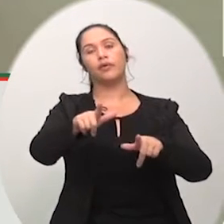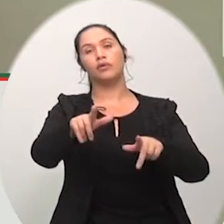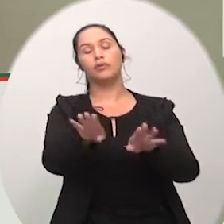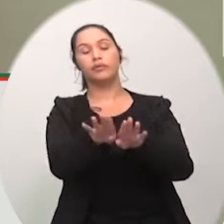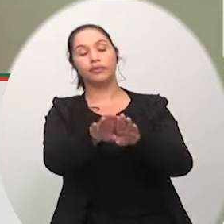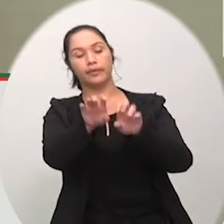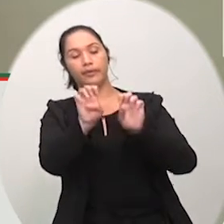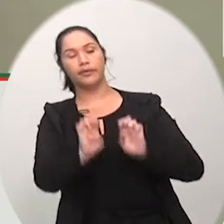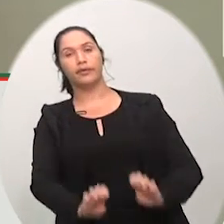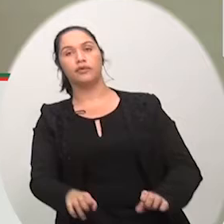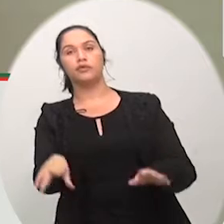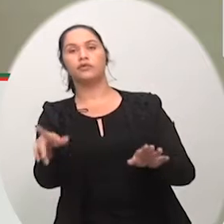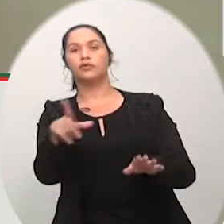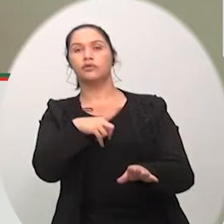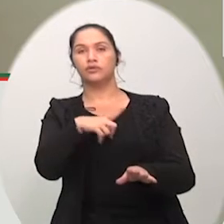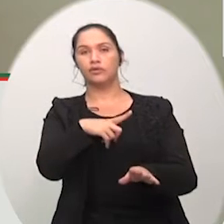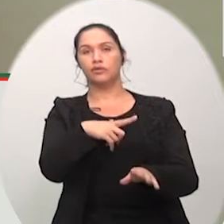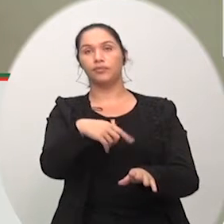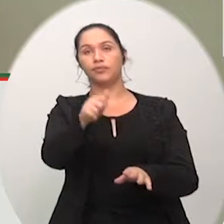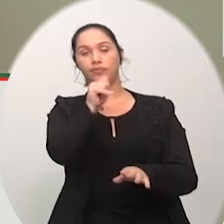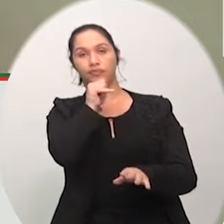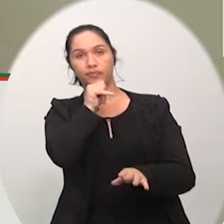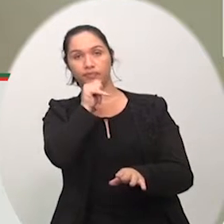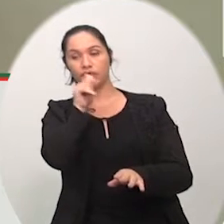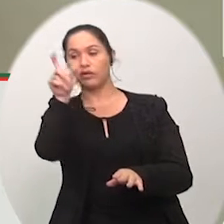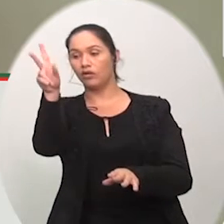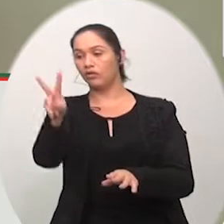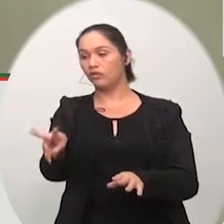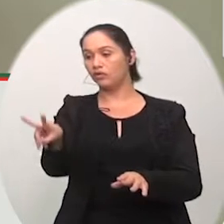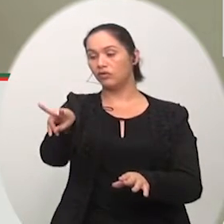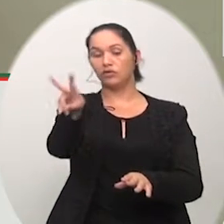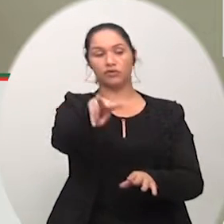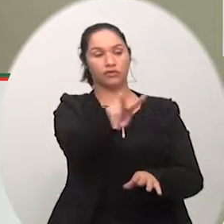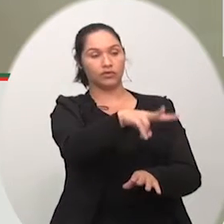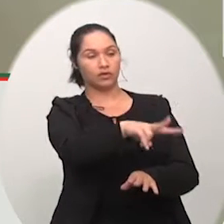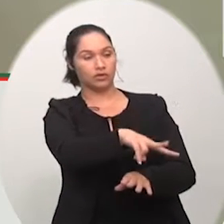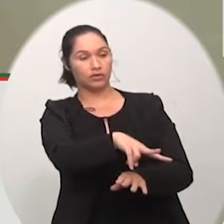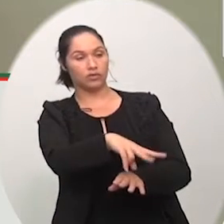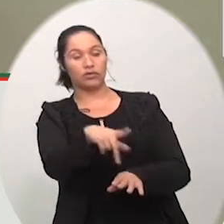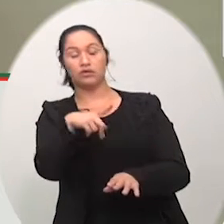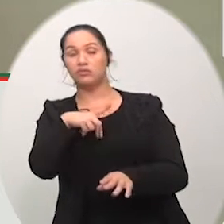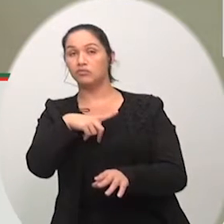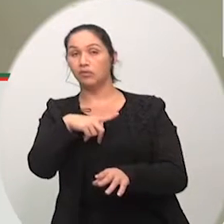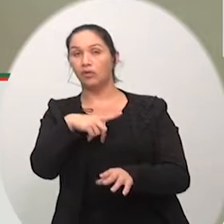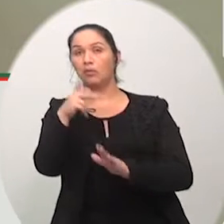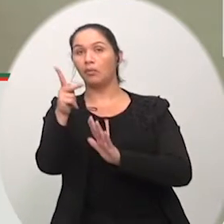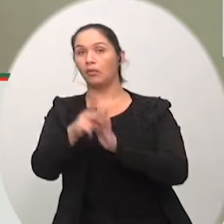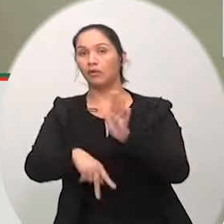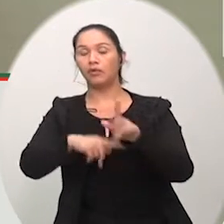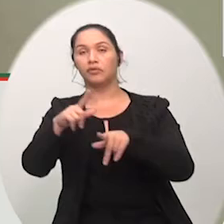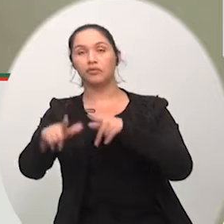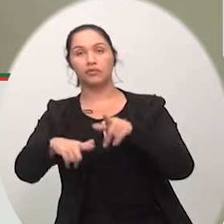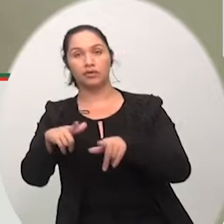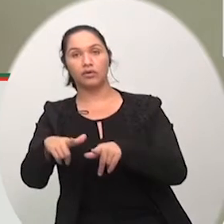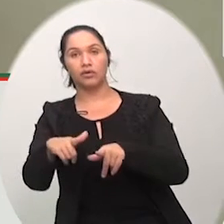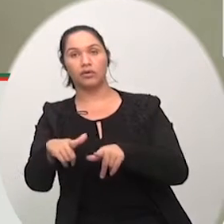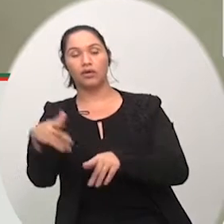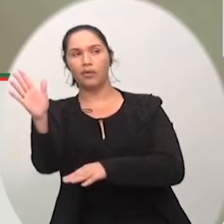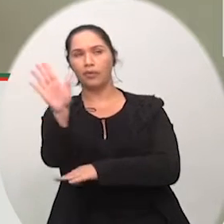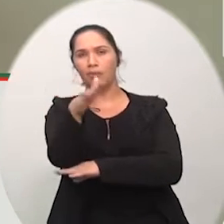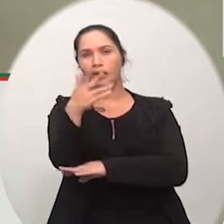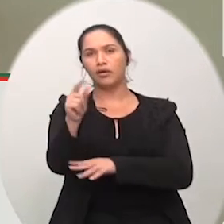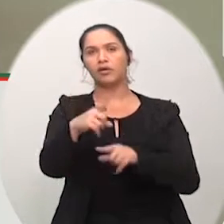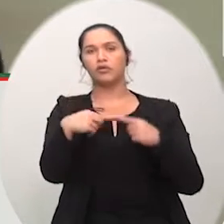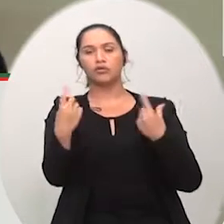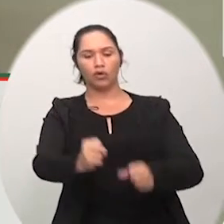trabalho nessa casa legislativa abraçamos defendemos temos lutado para que aquilo